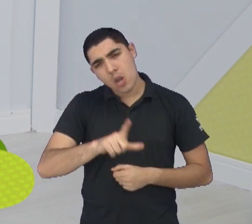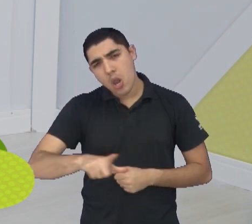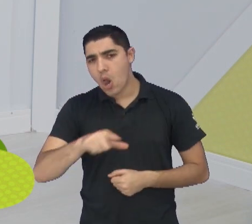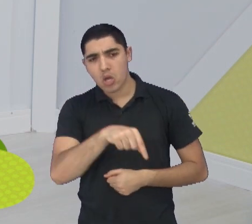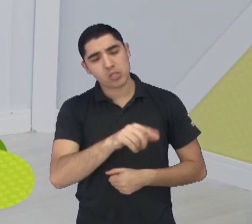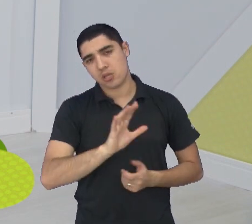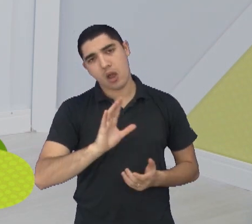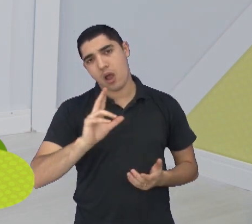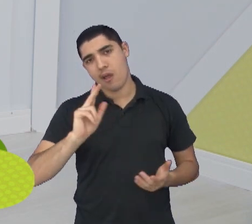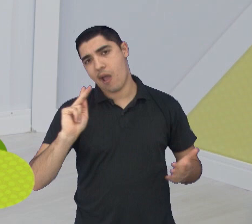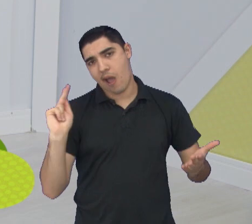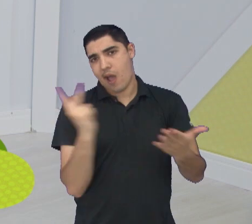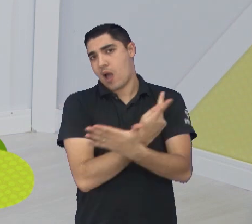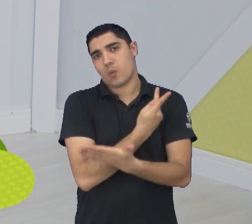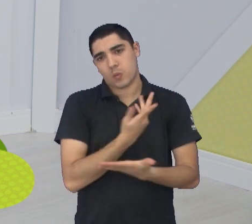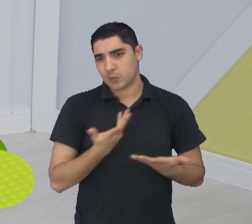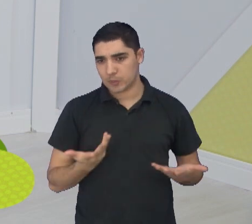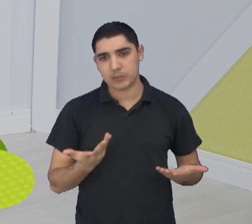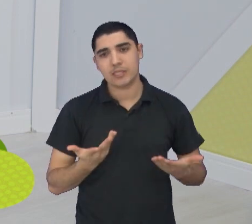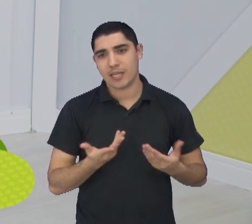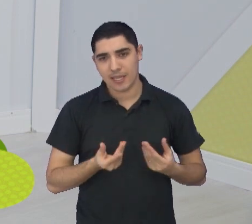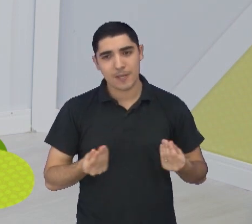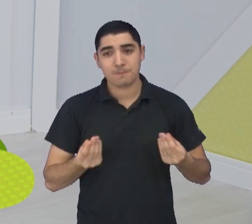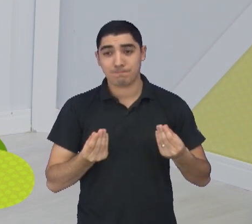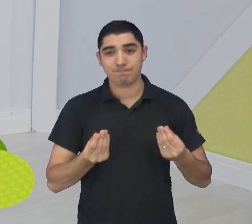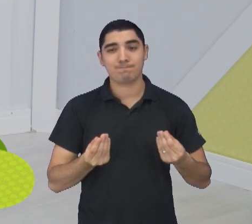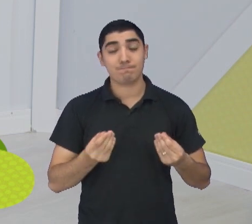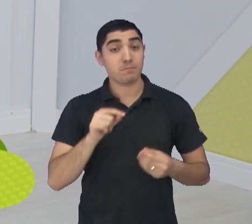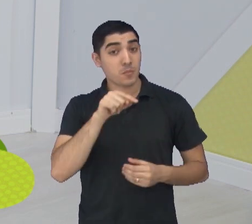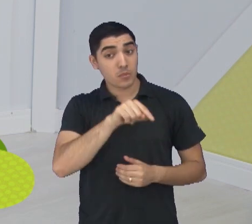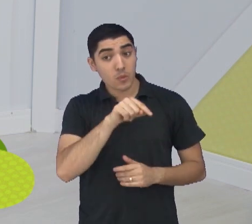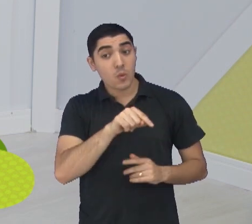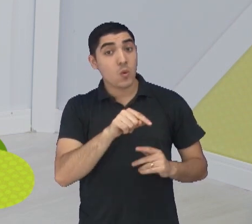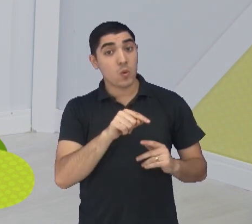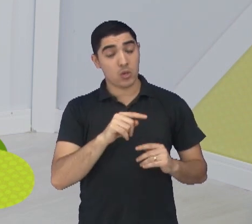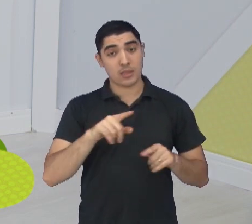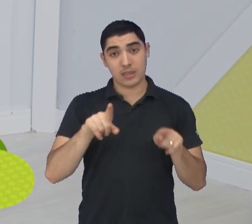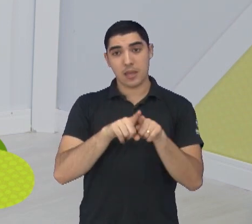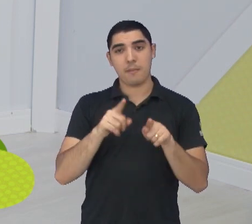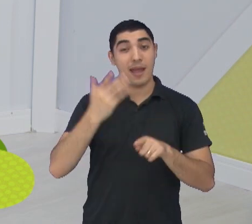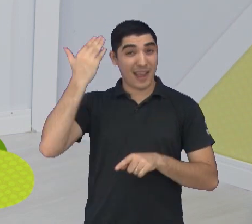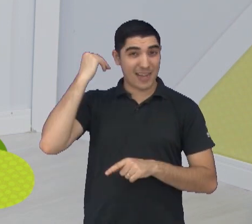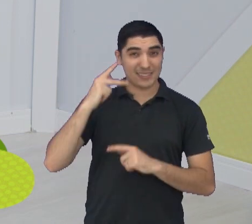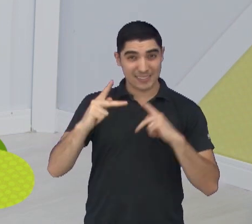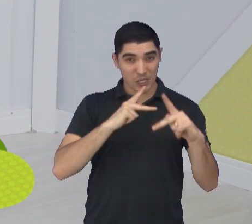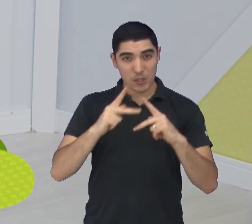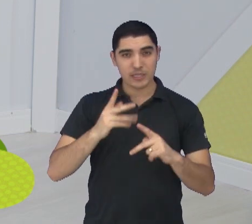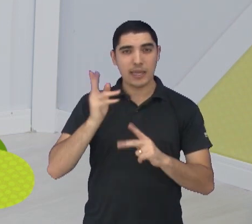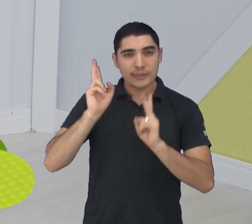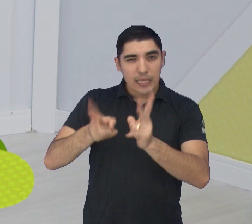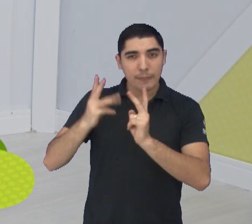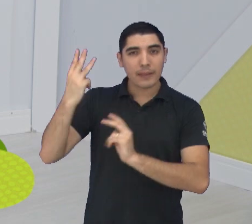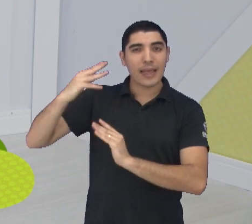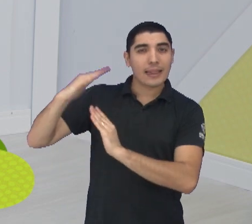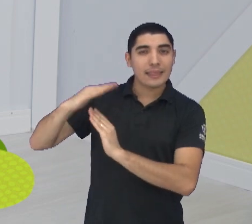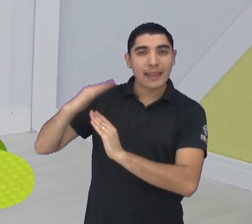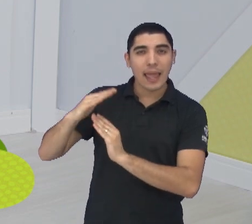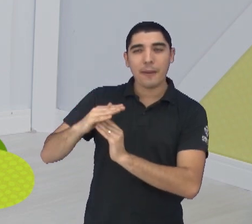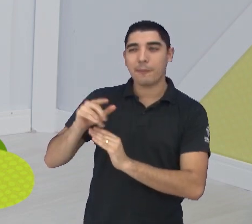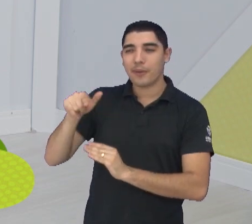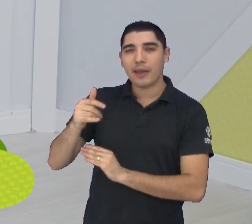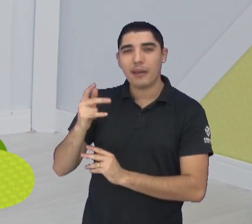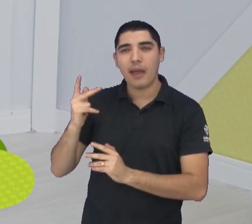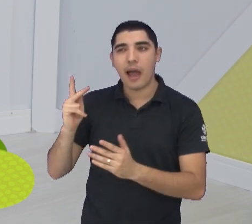isso acontece... Aliás, com o São José, ele tinha a pane do terceiro quarto, agora passou para o segundo, né? Mas não